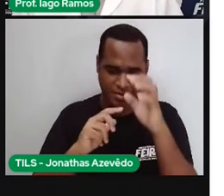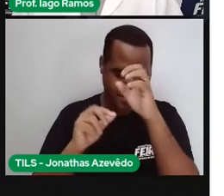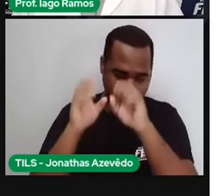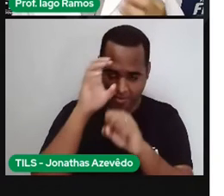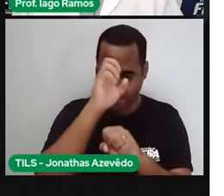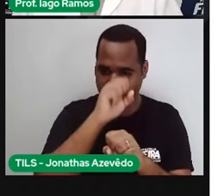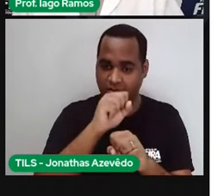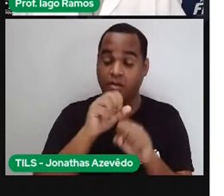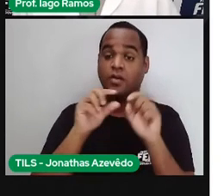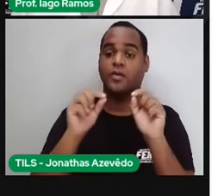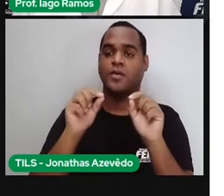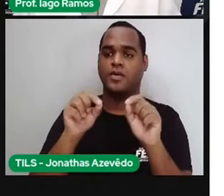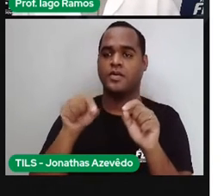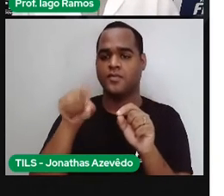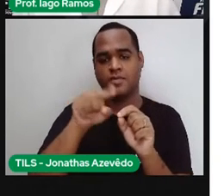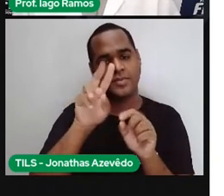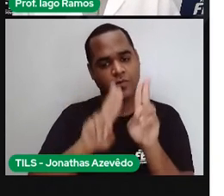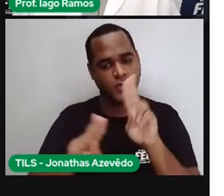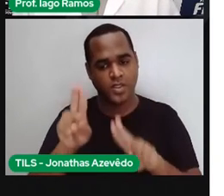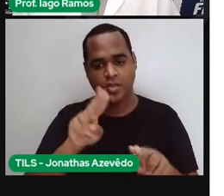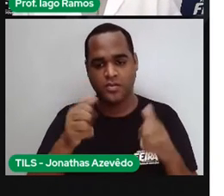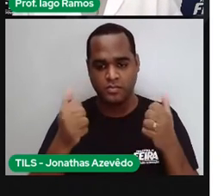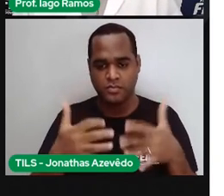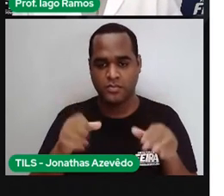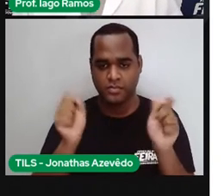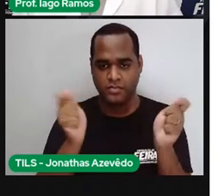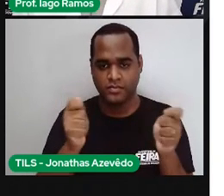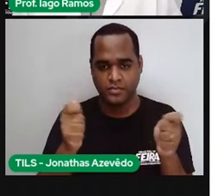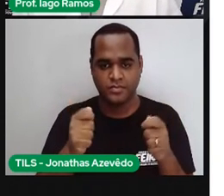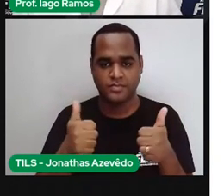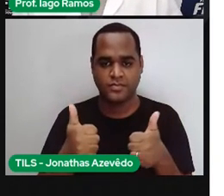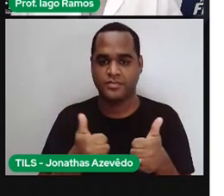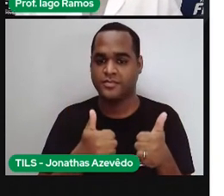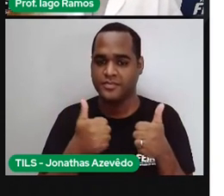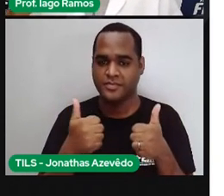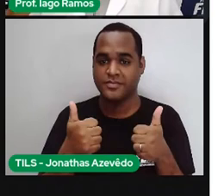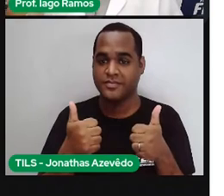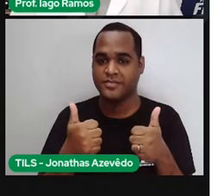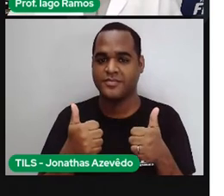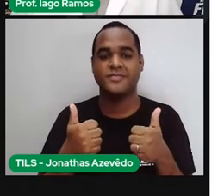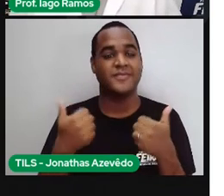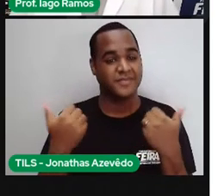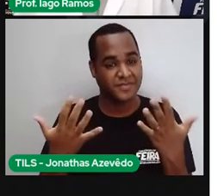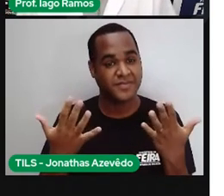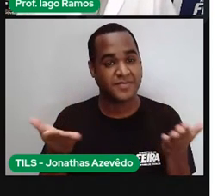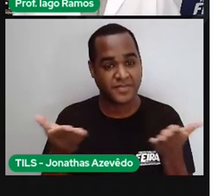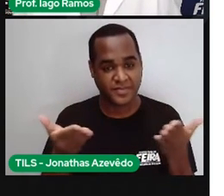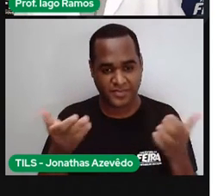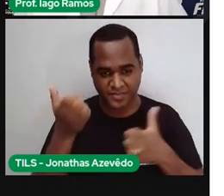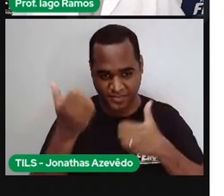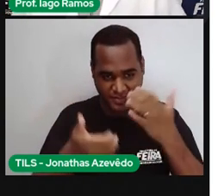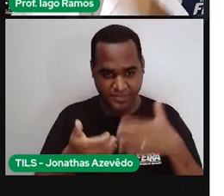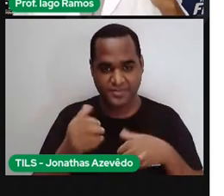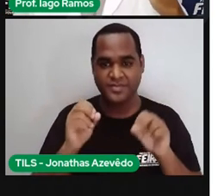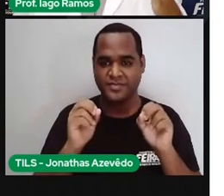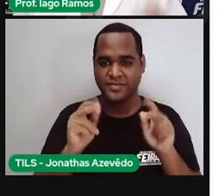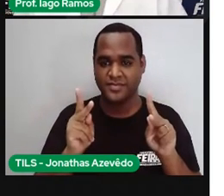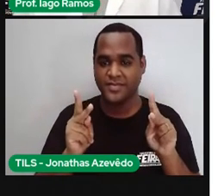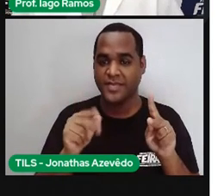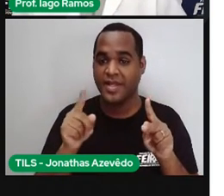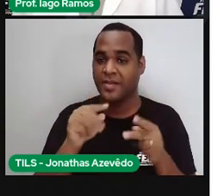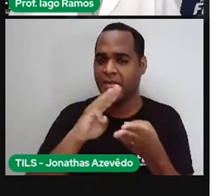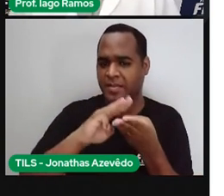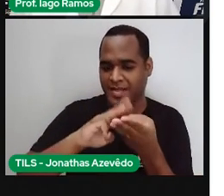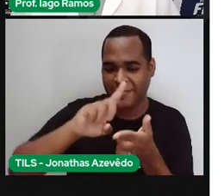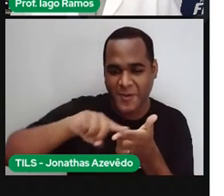enxergar que dá para usar o cálculo do perímetro certo? Bom, então ficamos por aqui até a próxima e não esquece